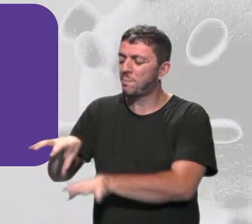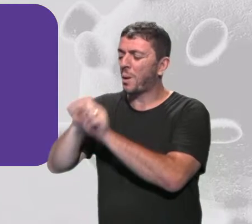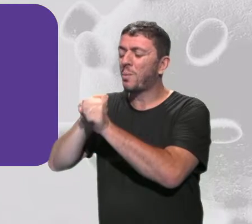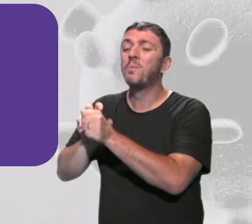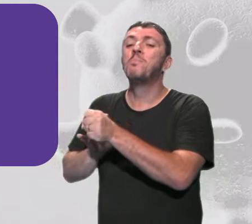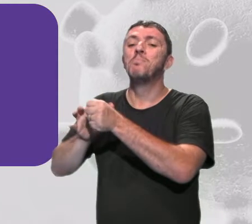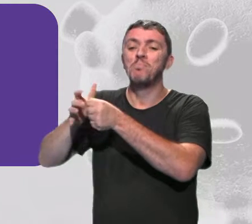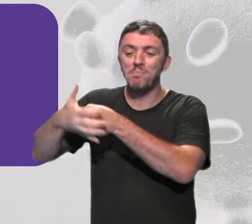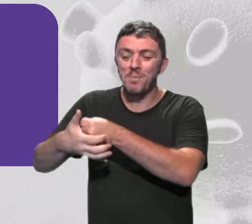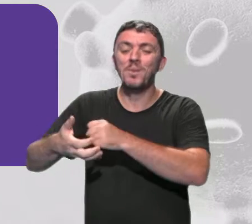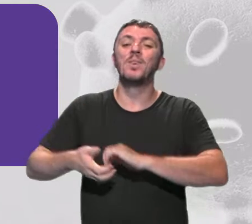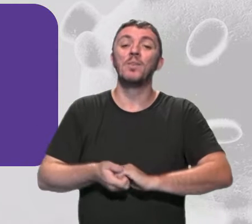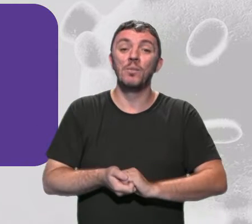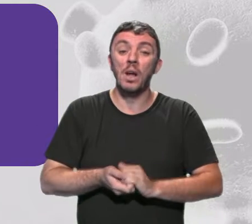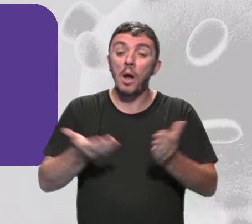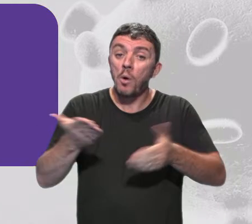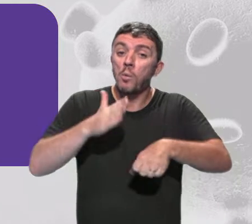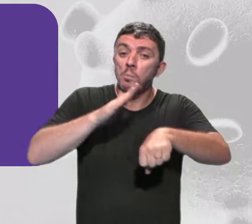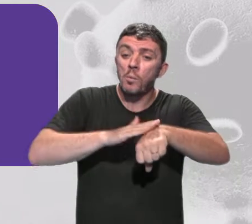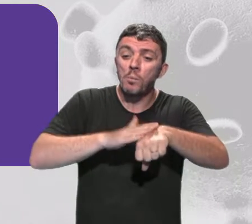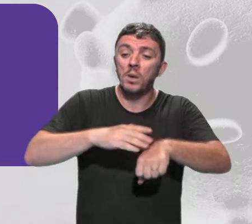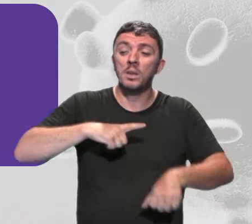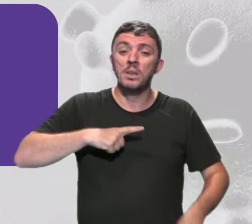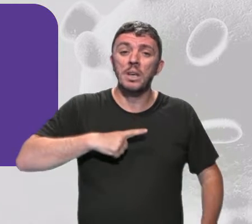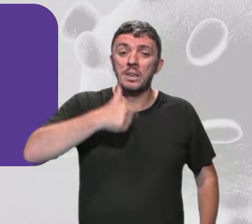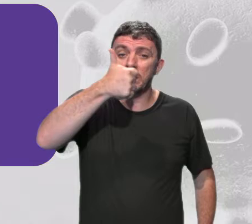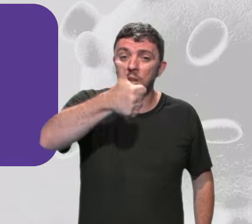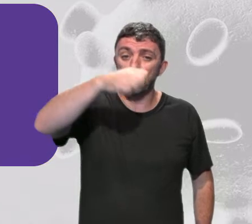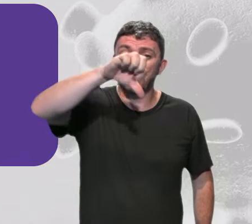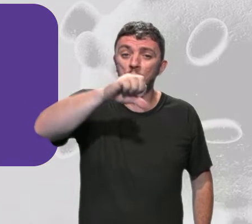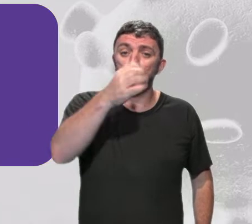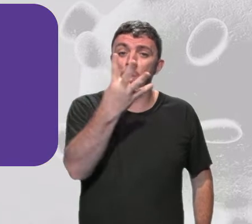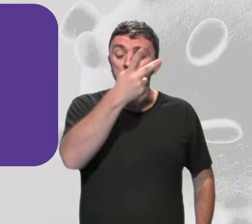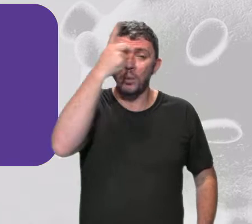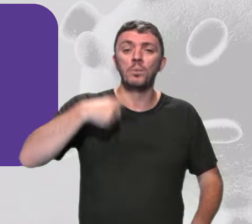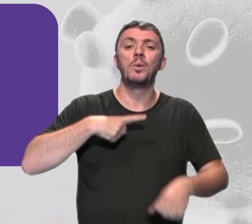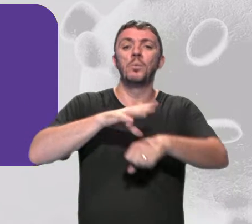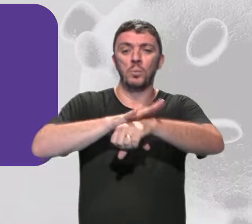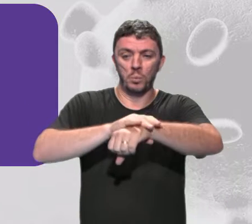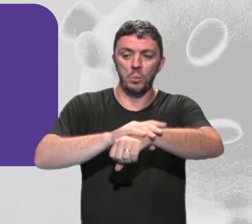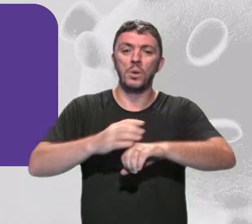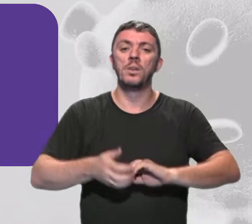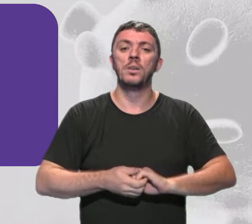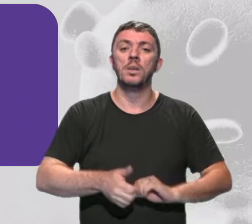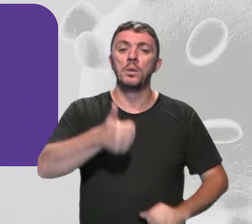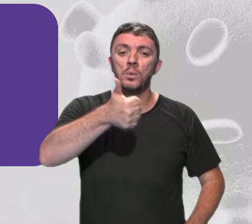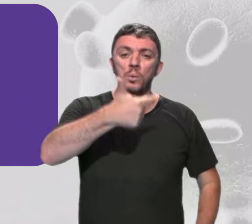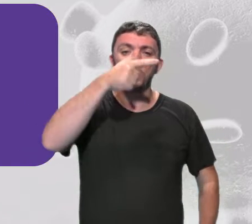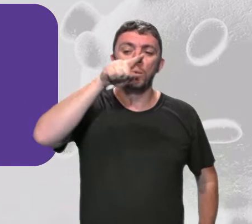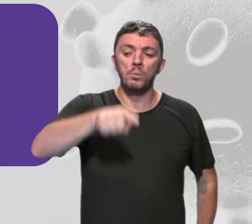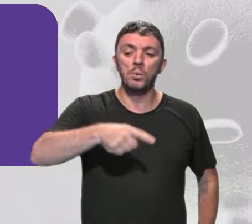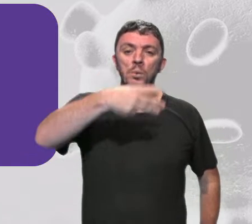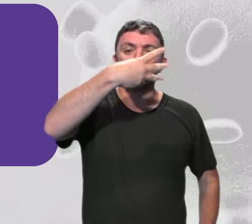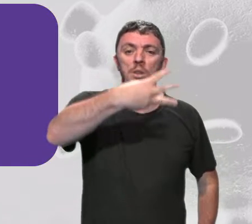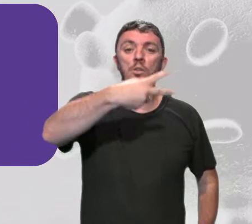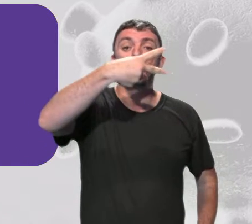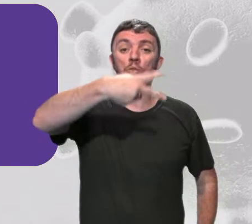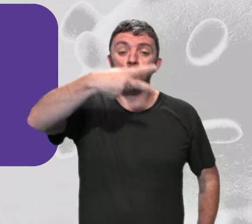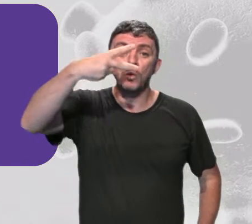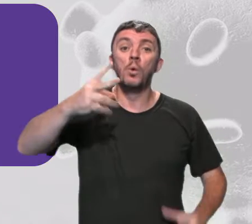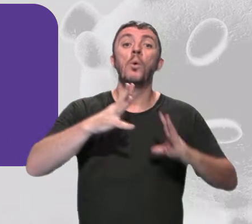coronavírus. Do total, são 194 ativos, 12.322